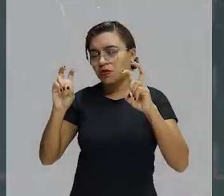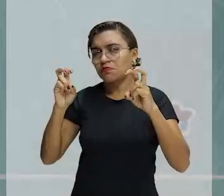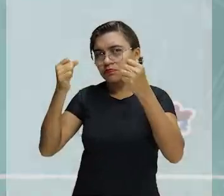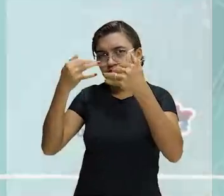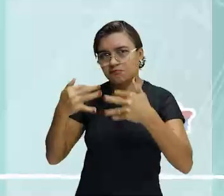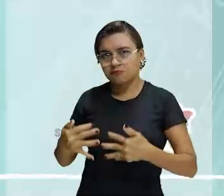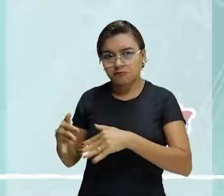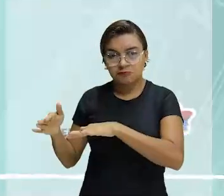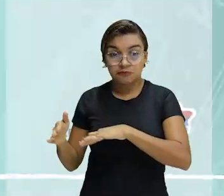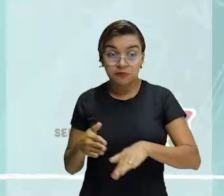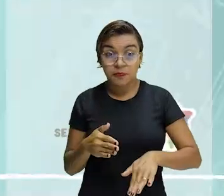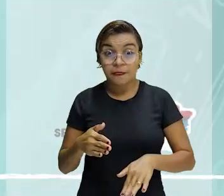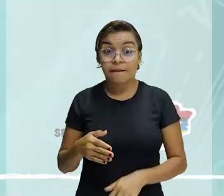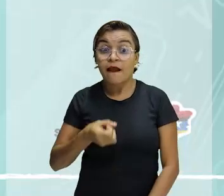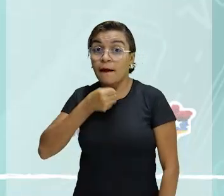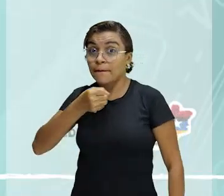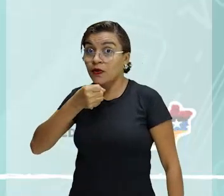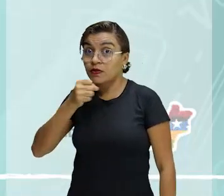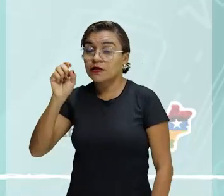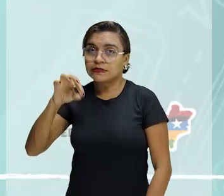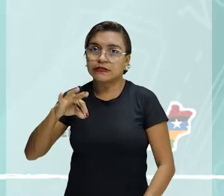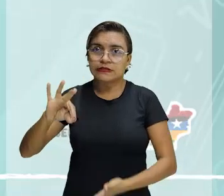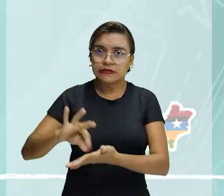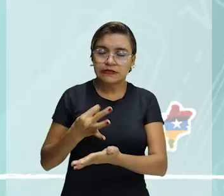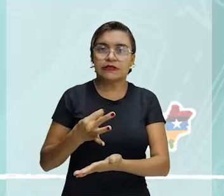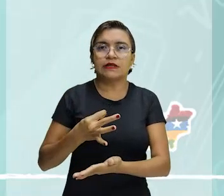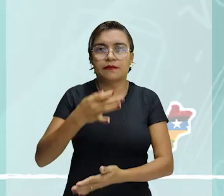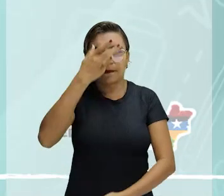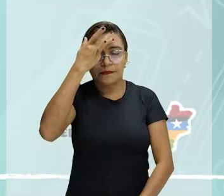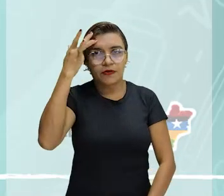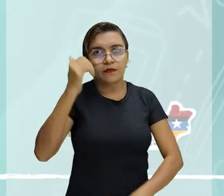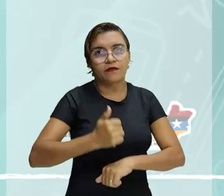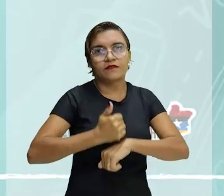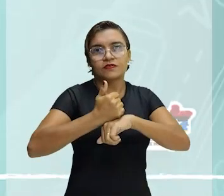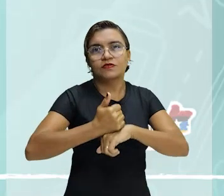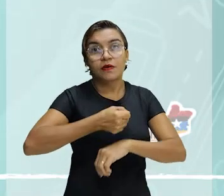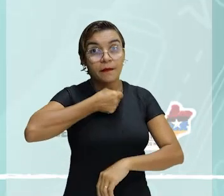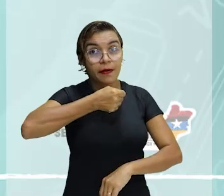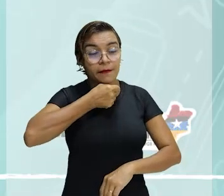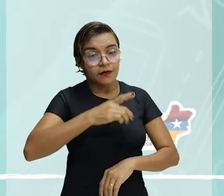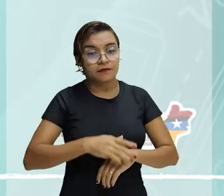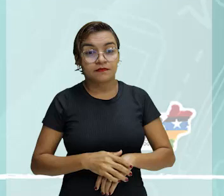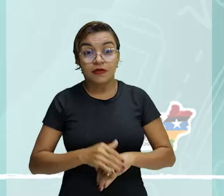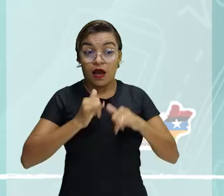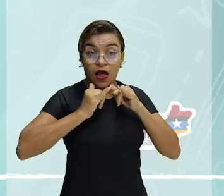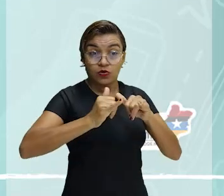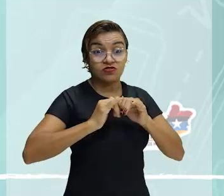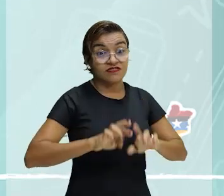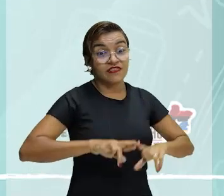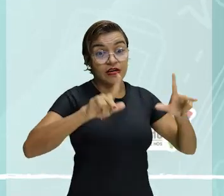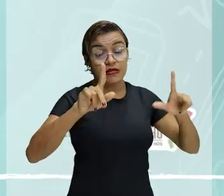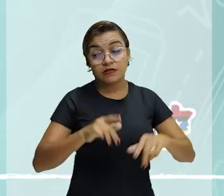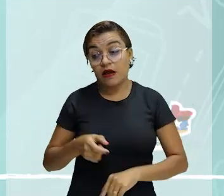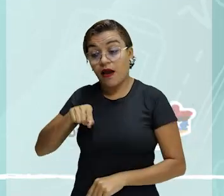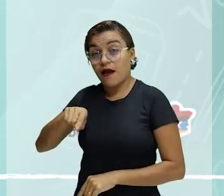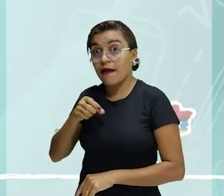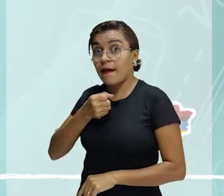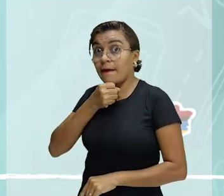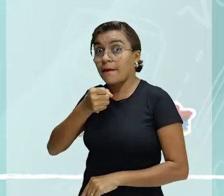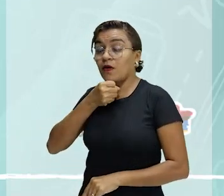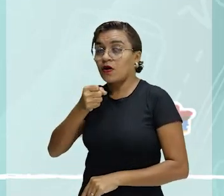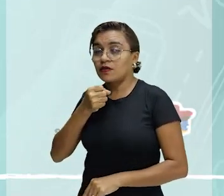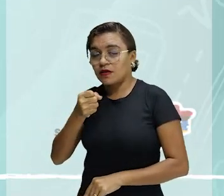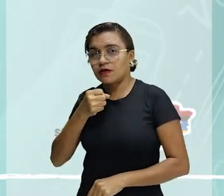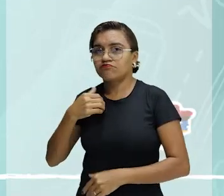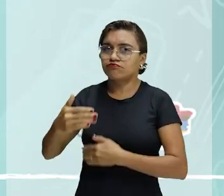A reportagem é assinada pelo repórter. A notícia, não. Isso acontece porque a reportagem é construída a partir